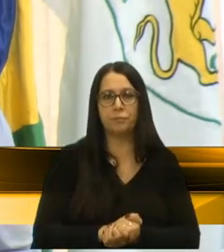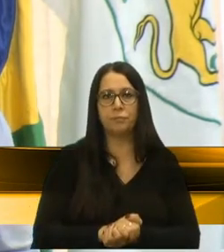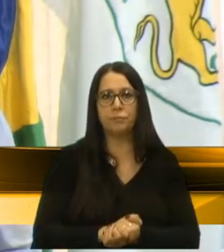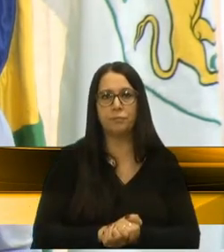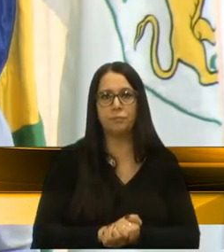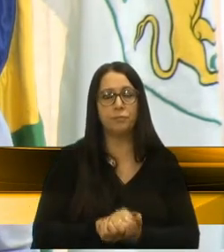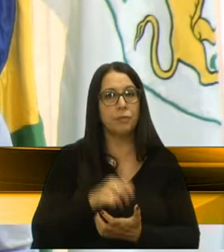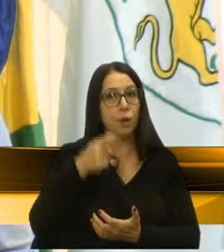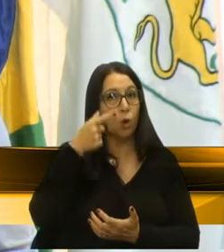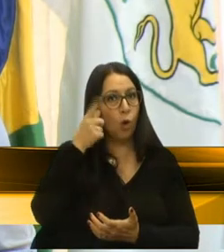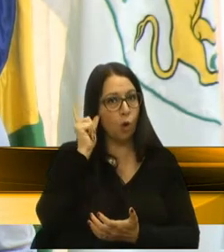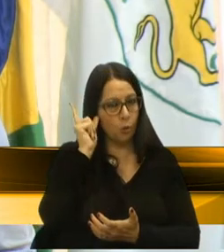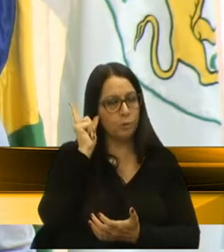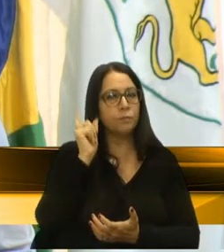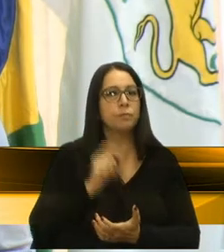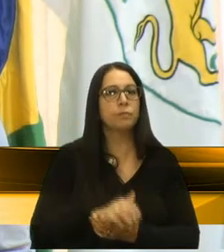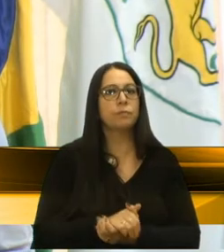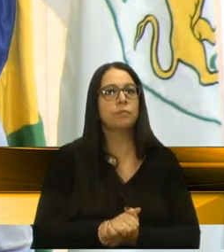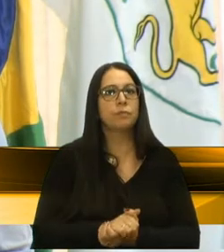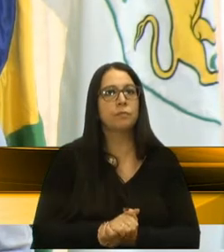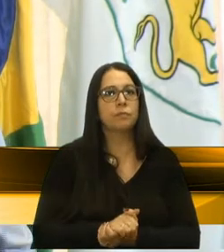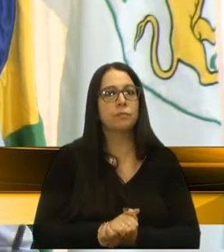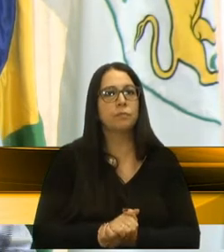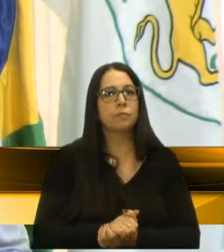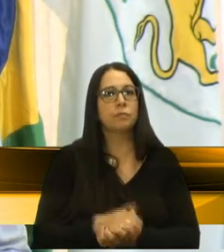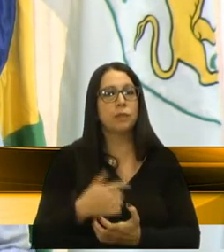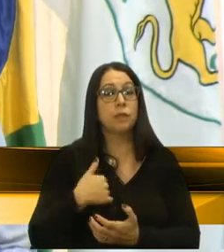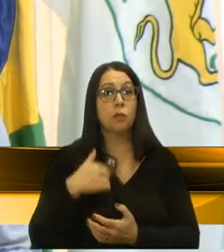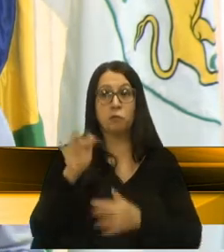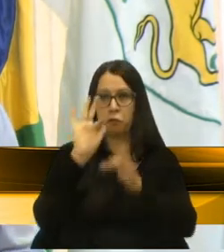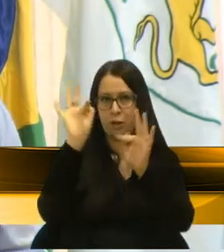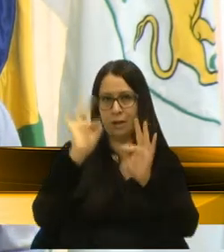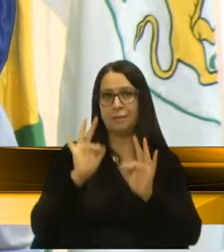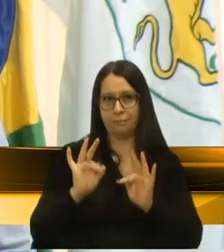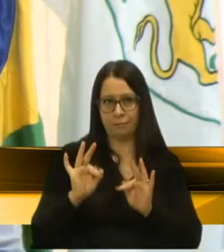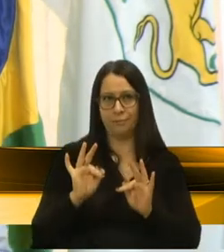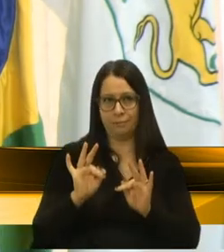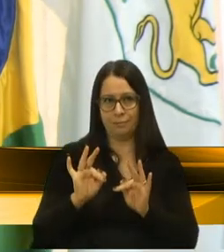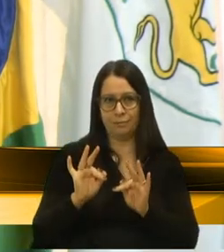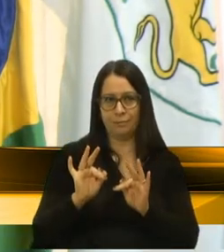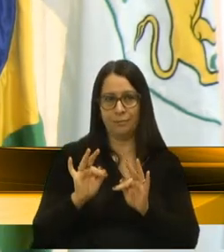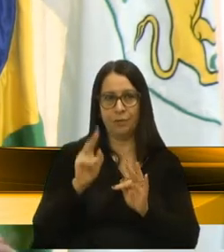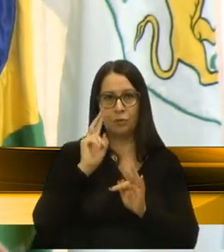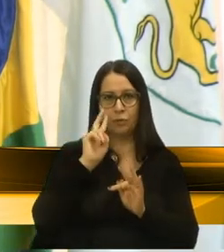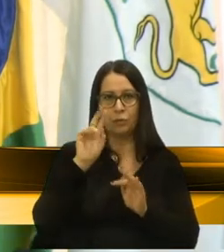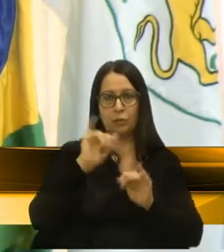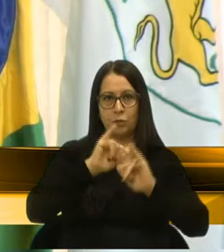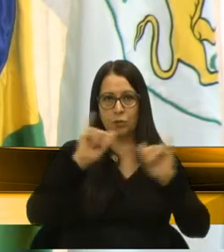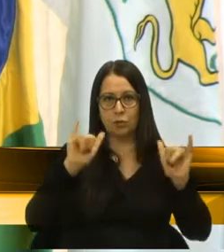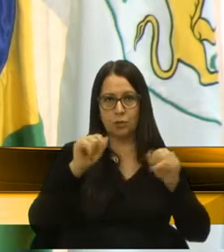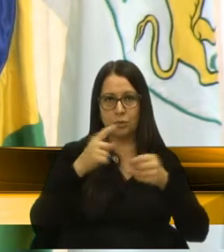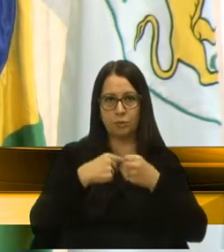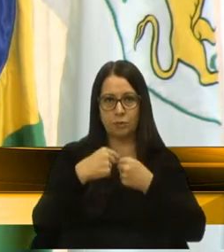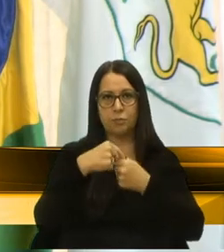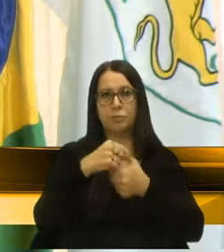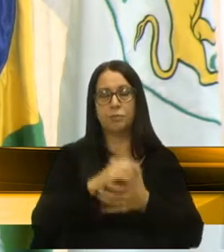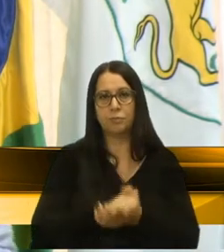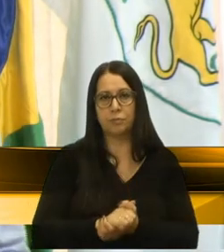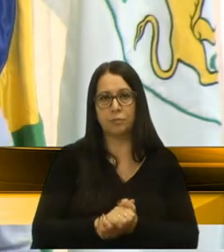E ontem, eu fiquei muito feliz quando eu vi a notícia de que o município